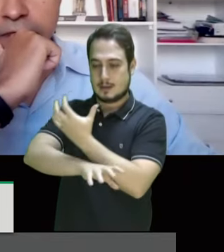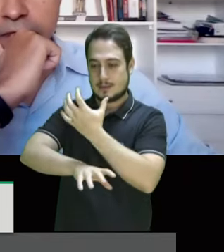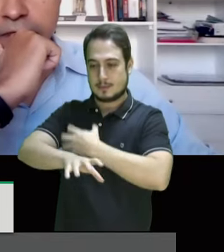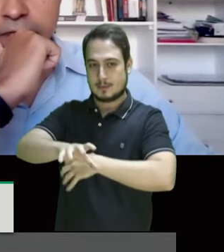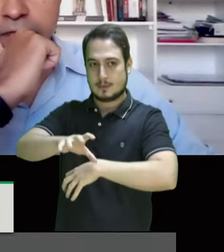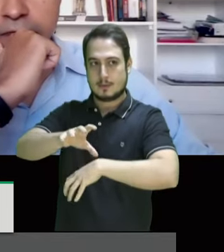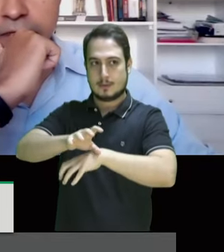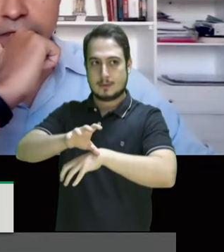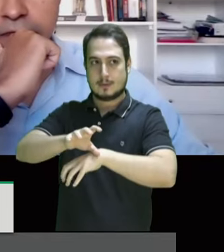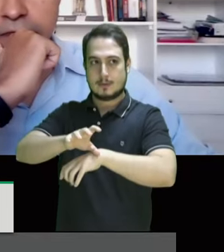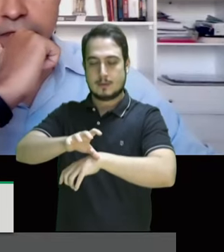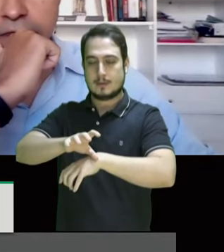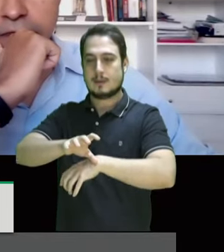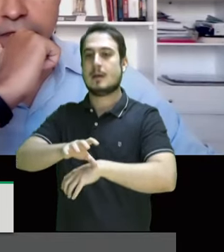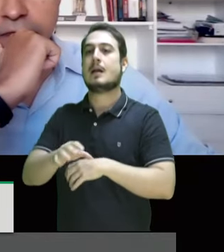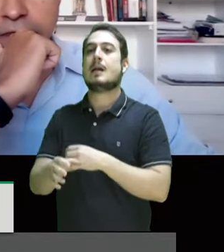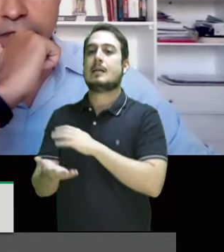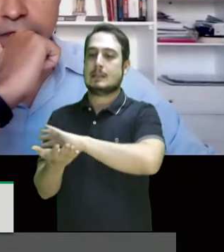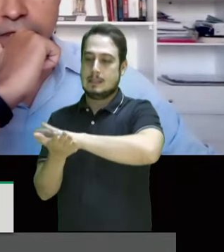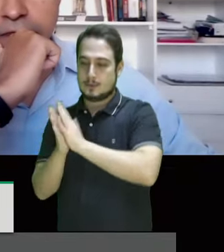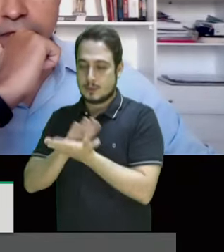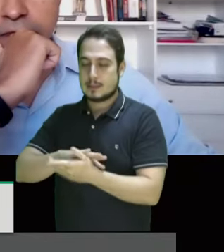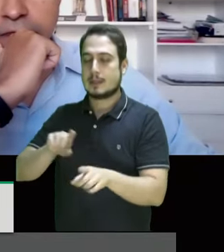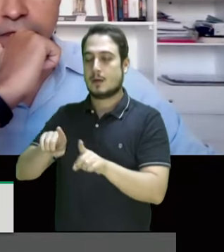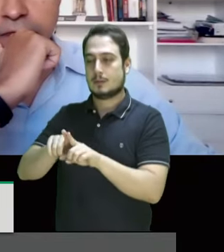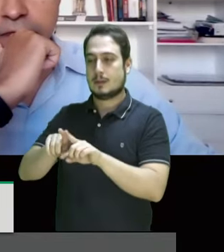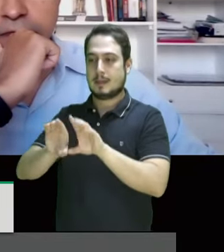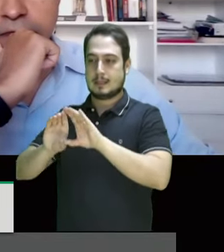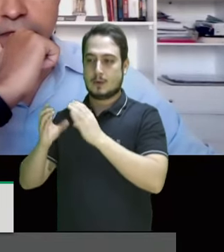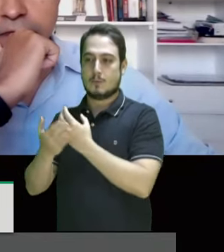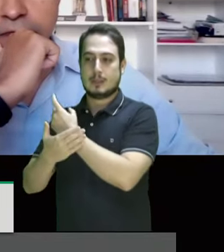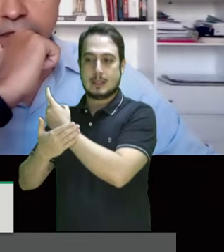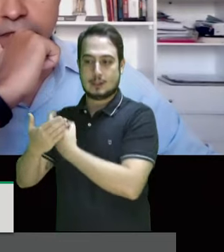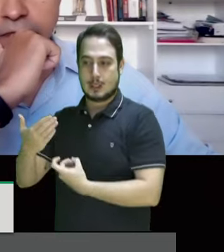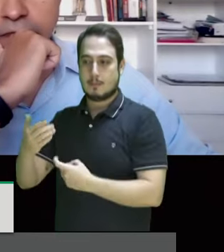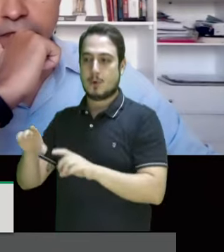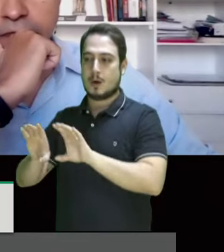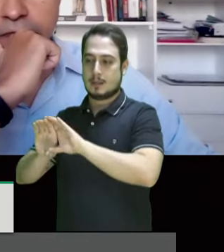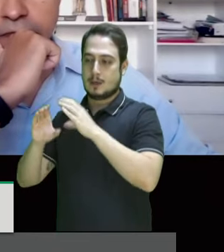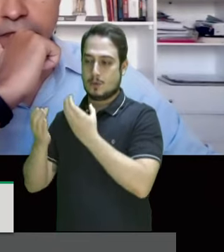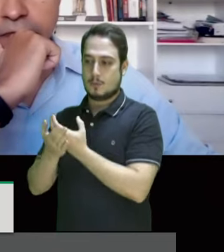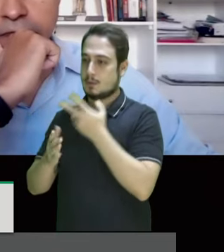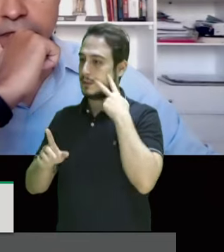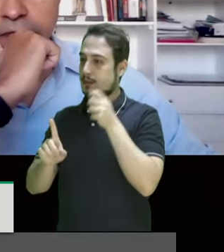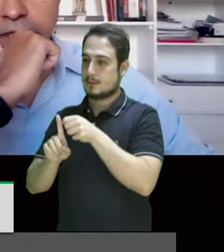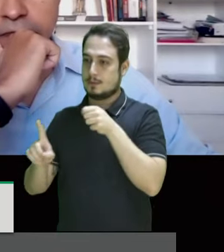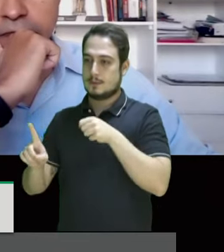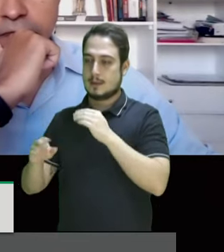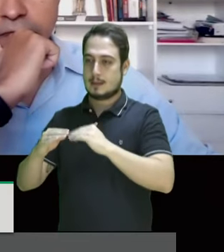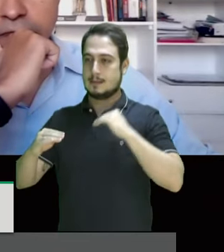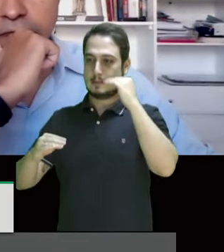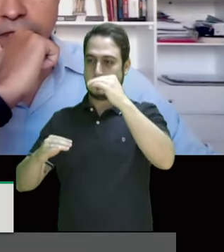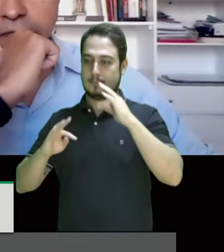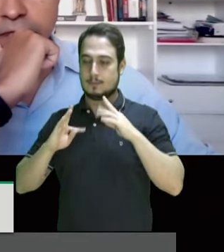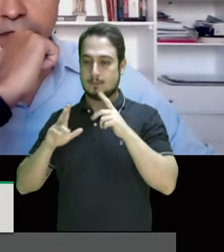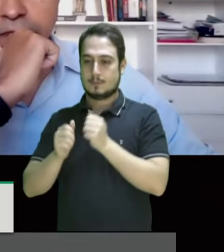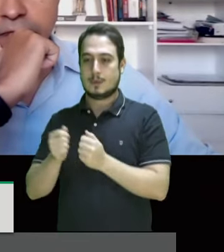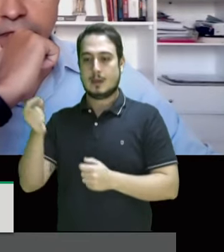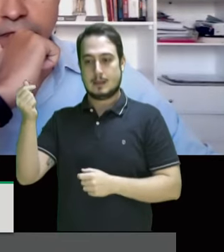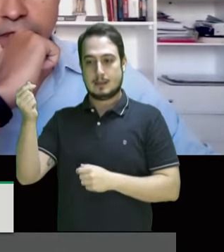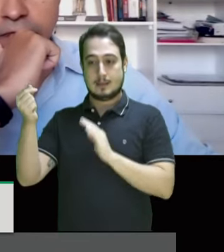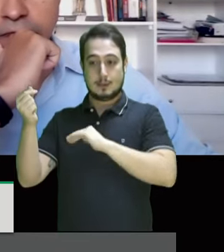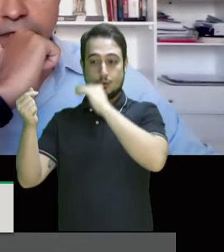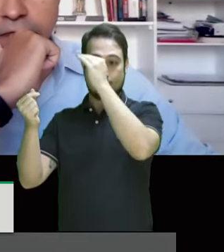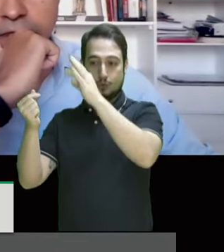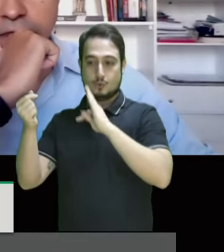das comunidades quilombolas das comunidades indígenas acima de todos lucro acima de tudo